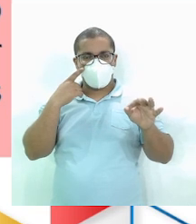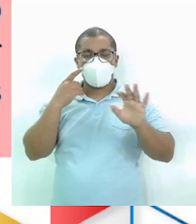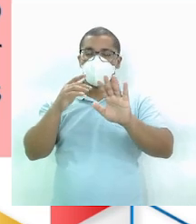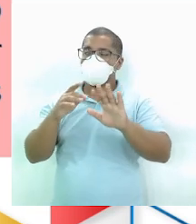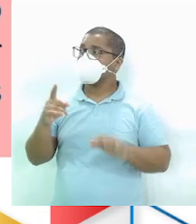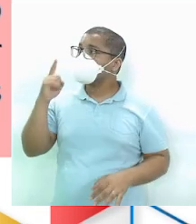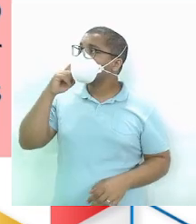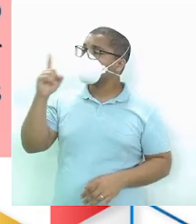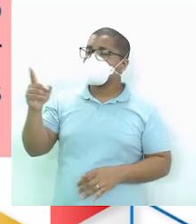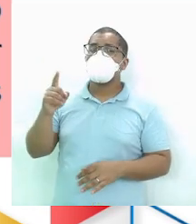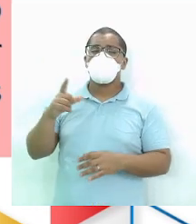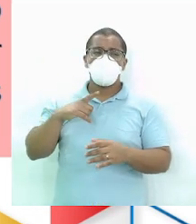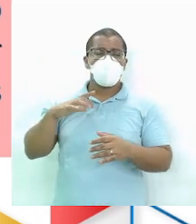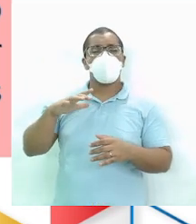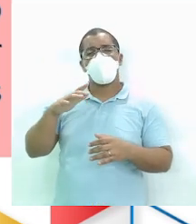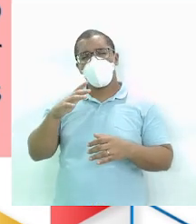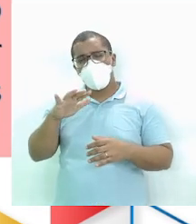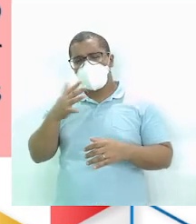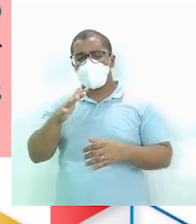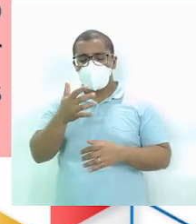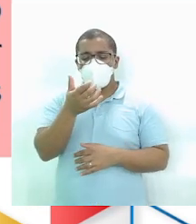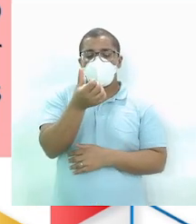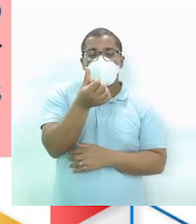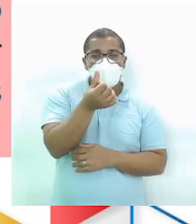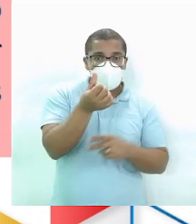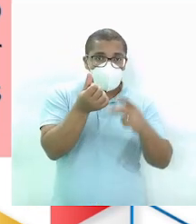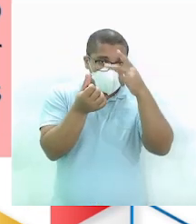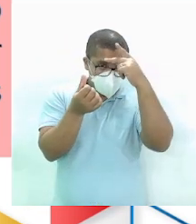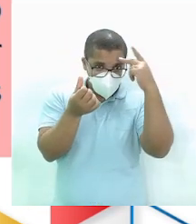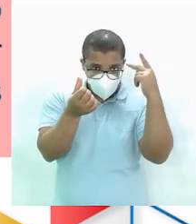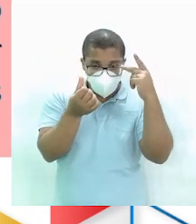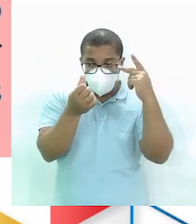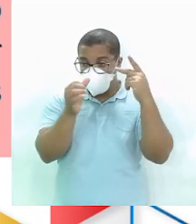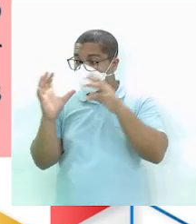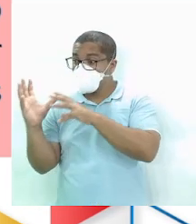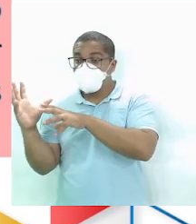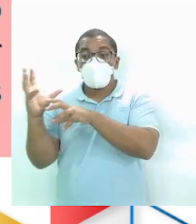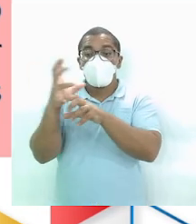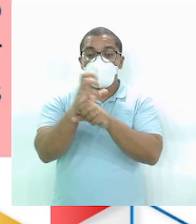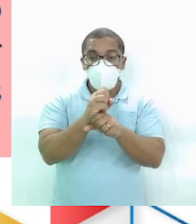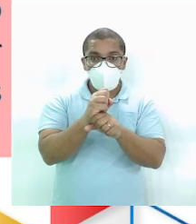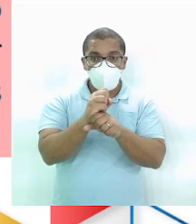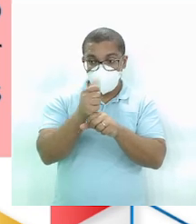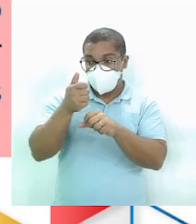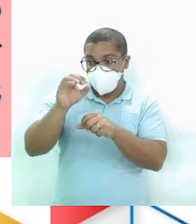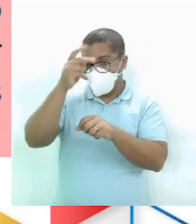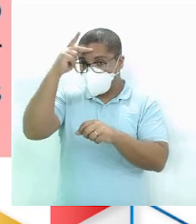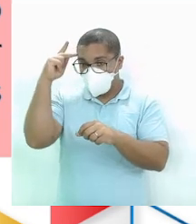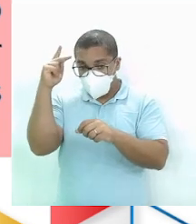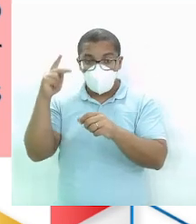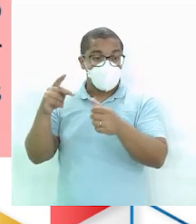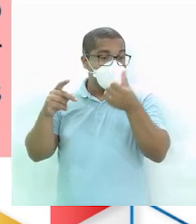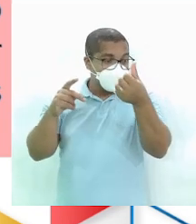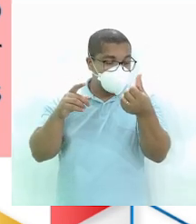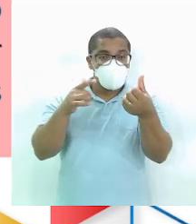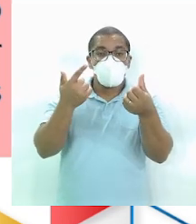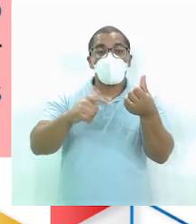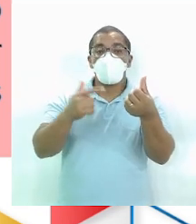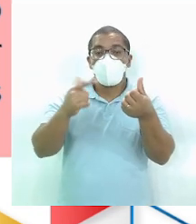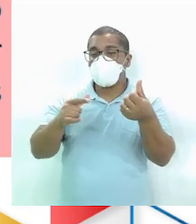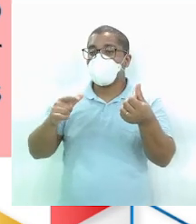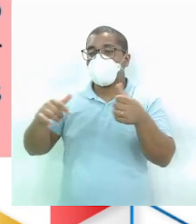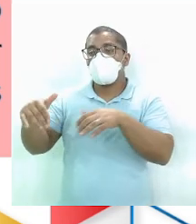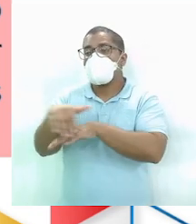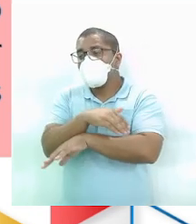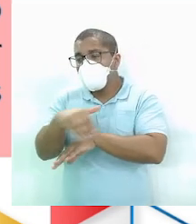Estima-se que seis pessoas Em cada dez No mundo Não tem saneamento adequado Ok?